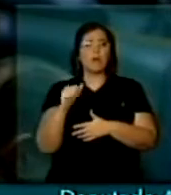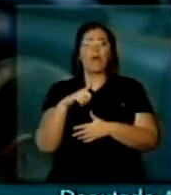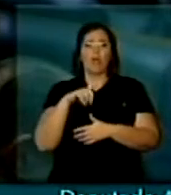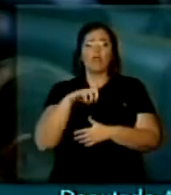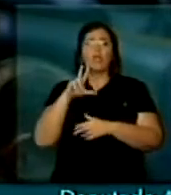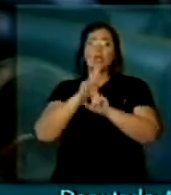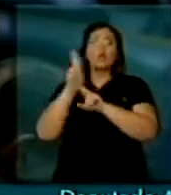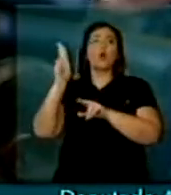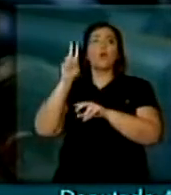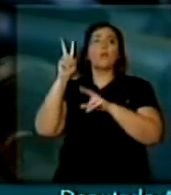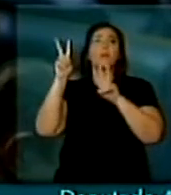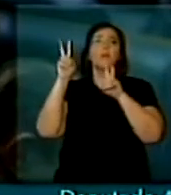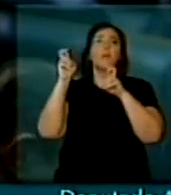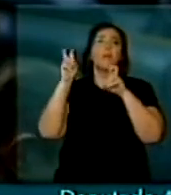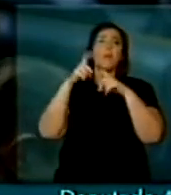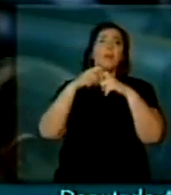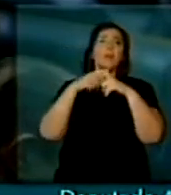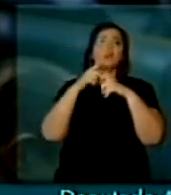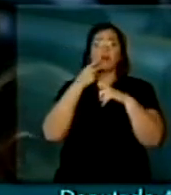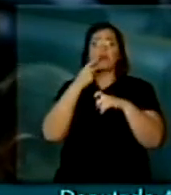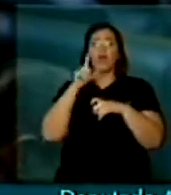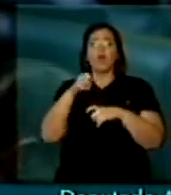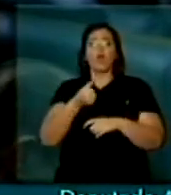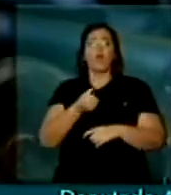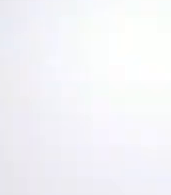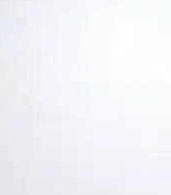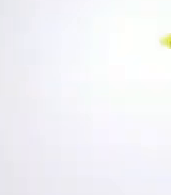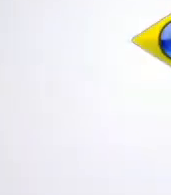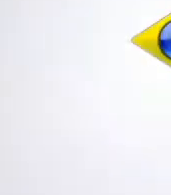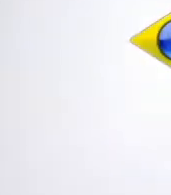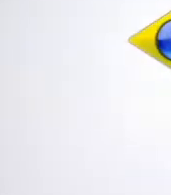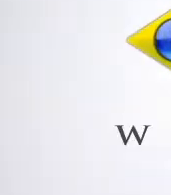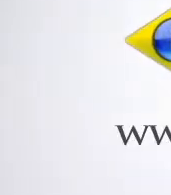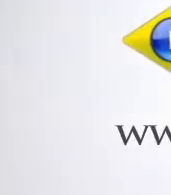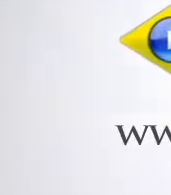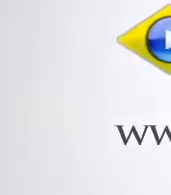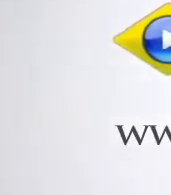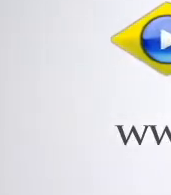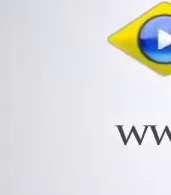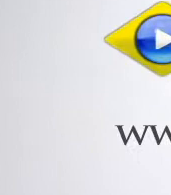médico, que significa covardia moral. Obrigado, deputado Júnior. Agradeço. Agradeço.